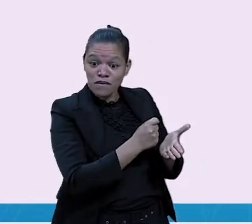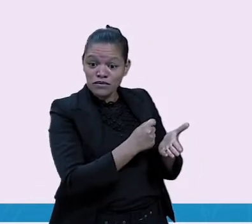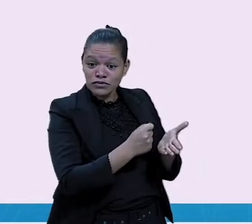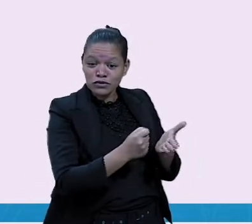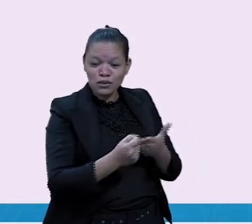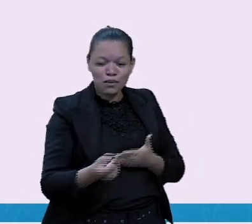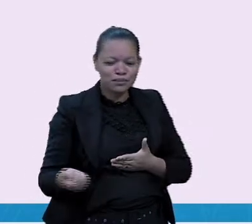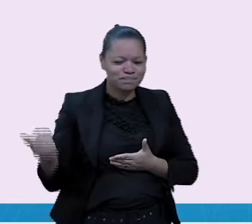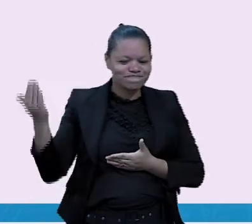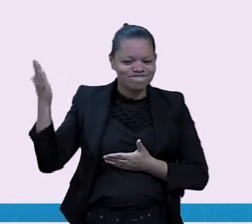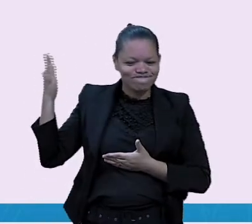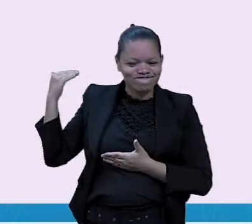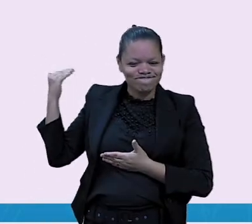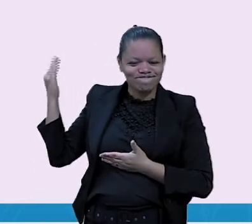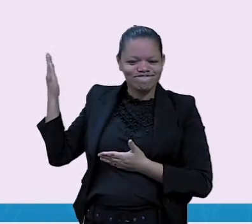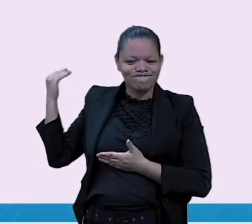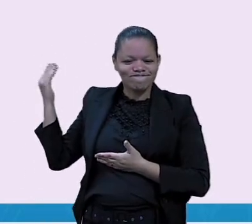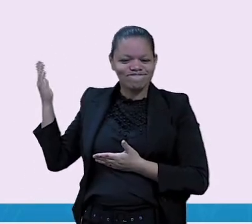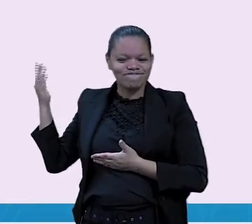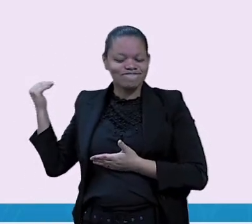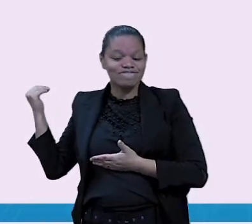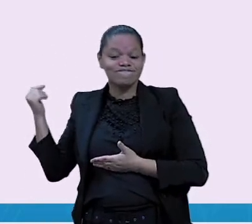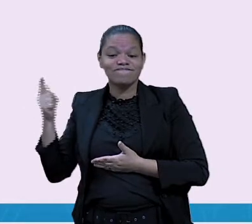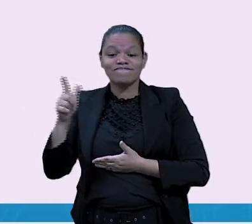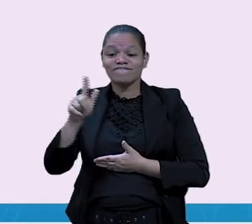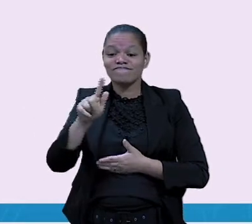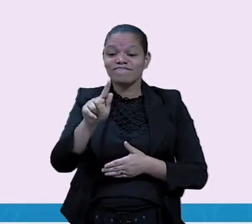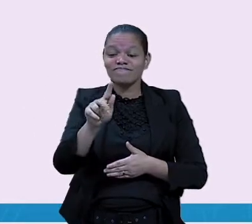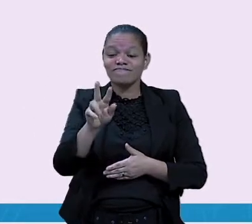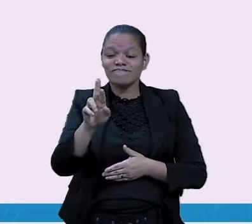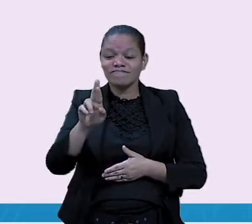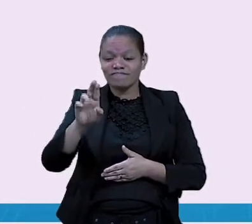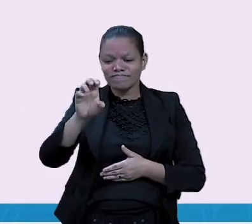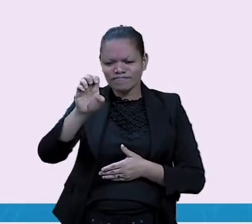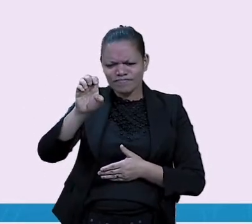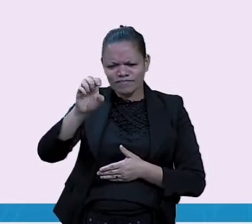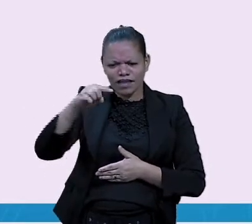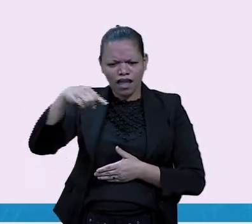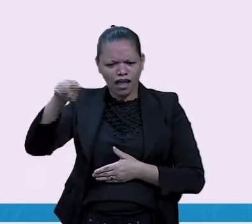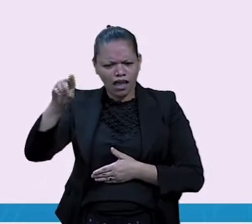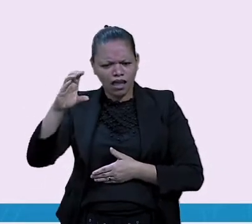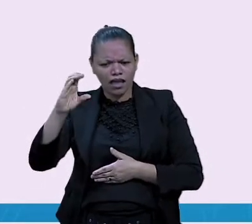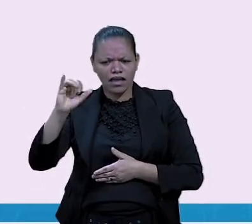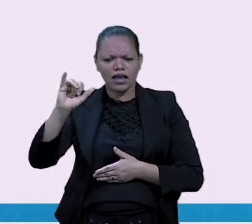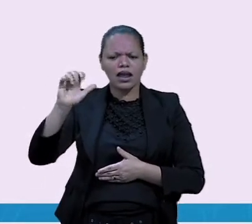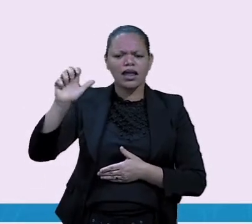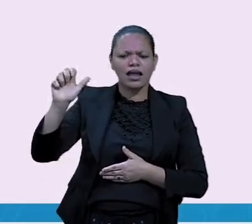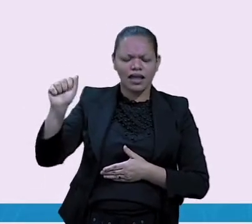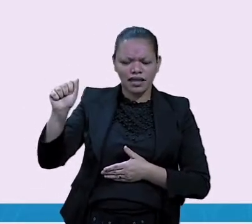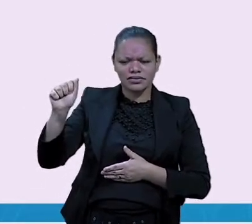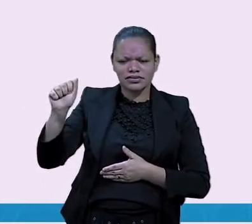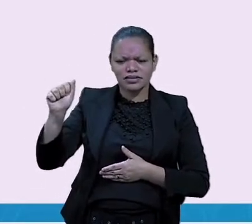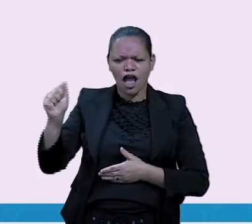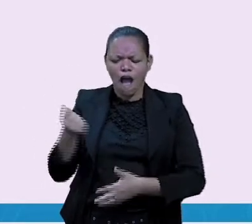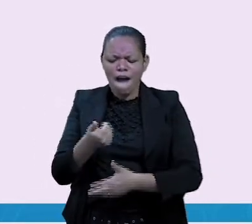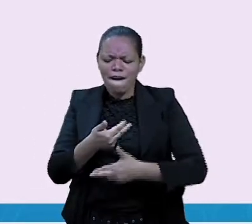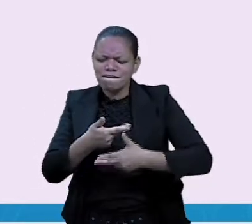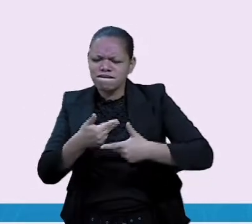escritor da Grécia Antiga, a quem são atribuídas várias fábulas populares. A ele se